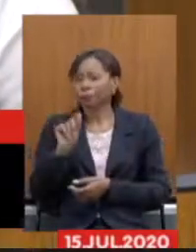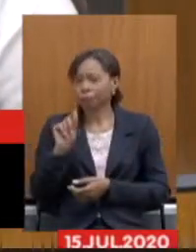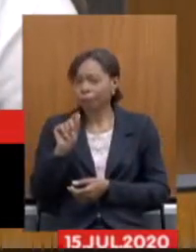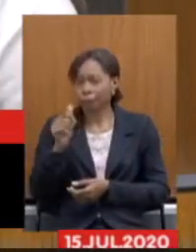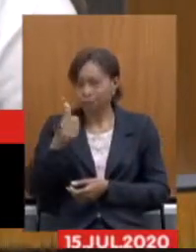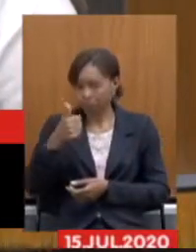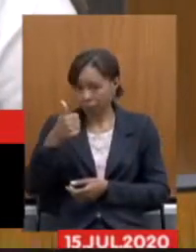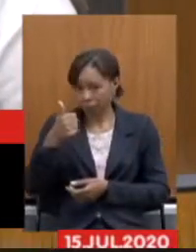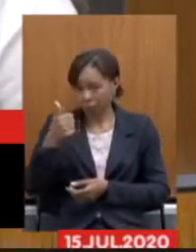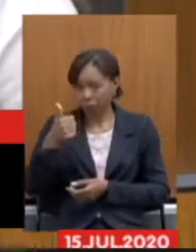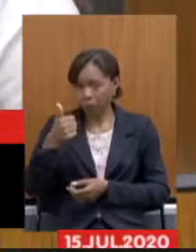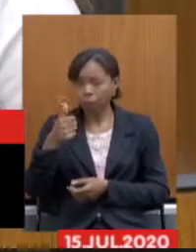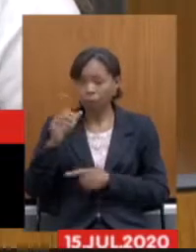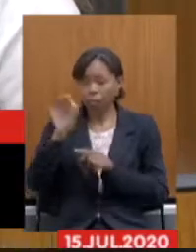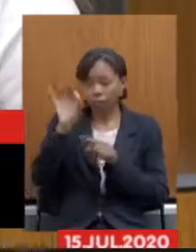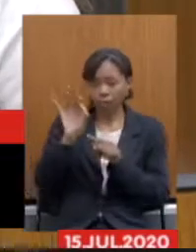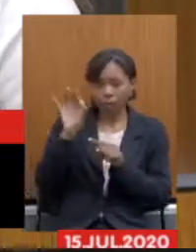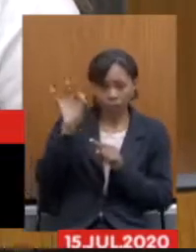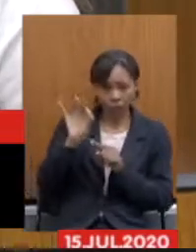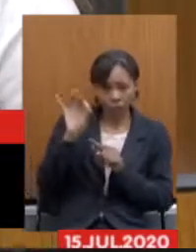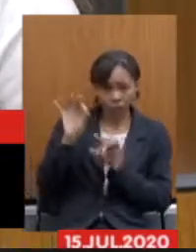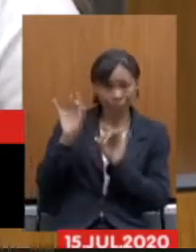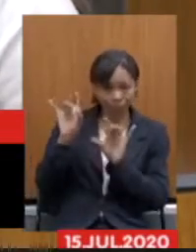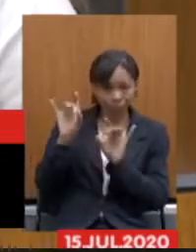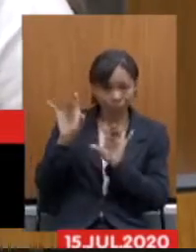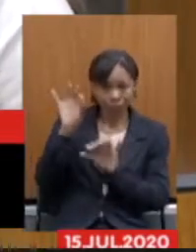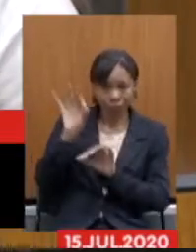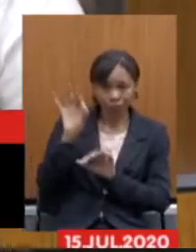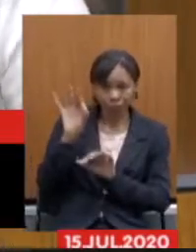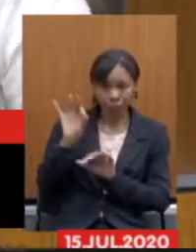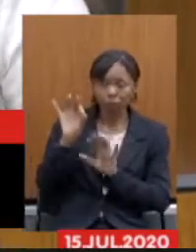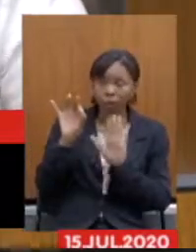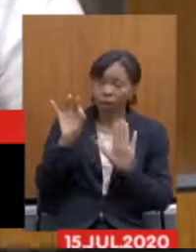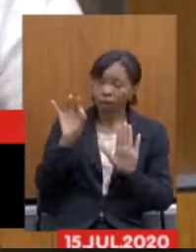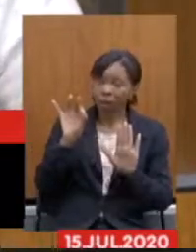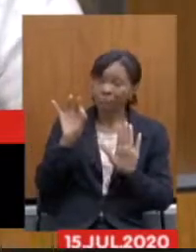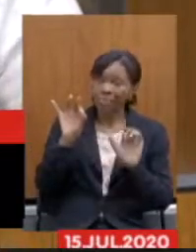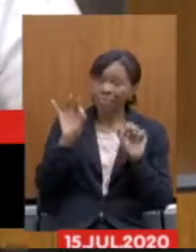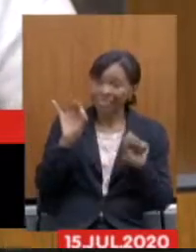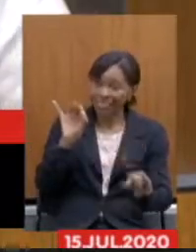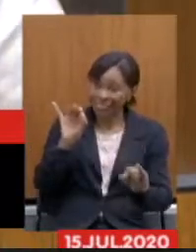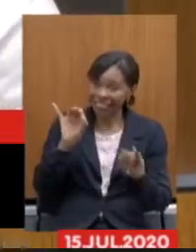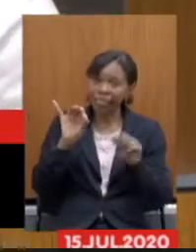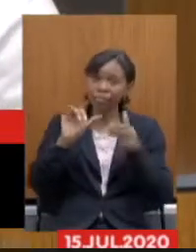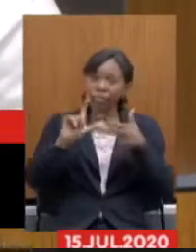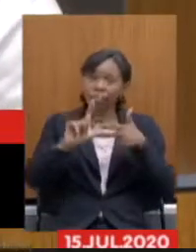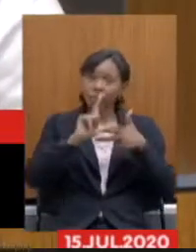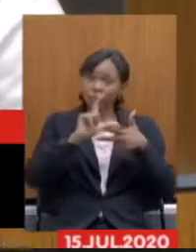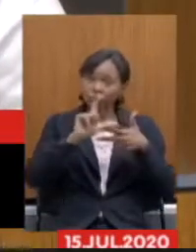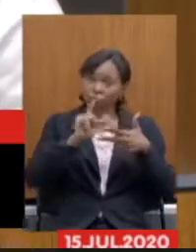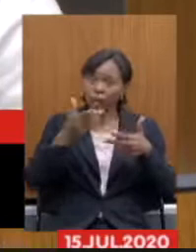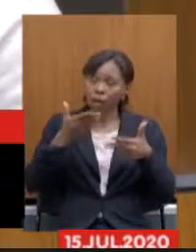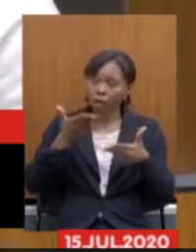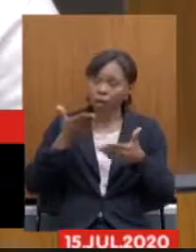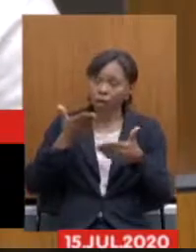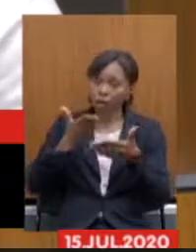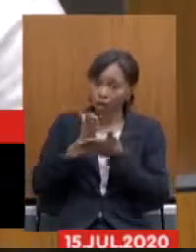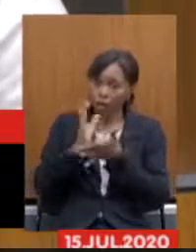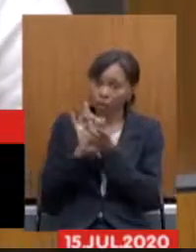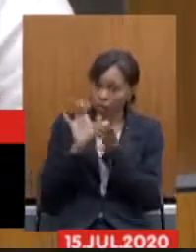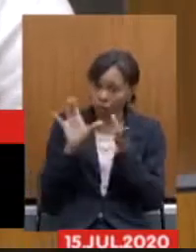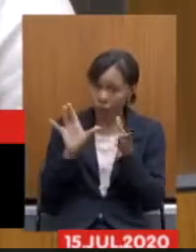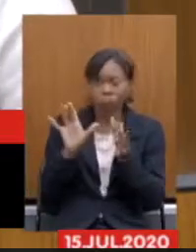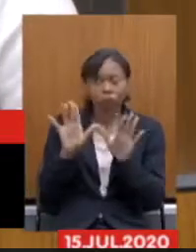essa alíquota extraordinária restrita a uma autorização legislativa que já foi um passo mas não é o que nós